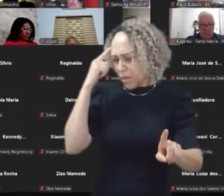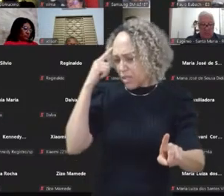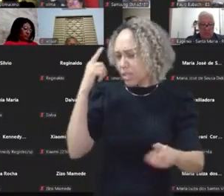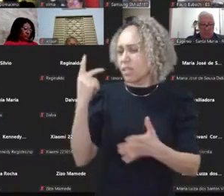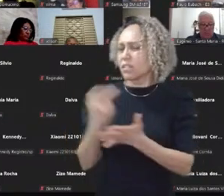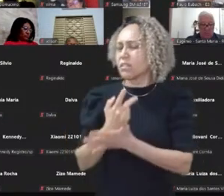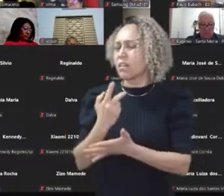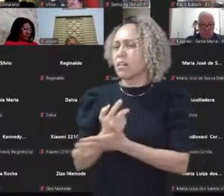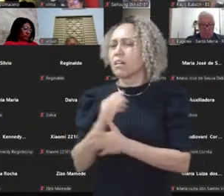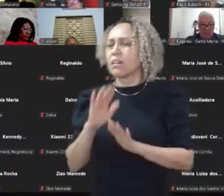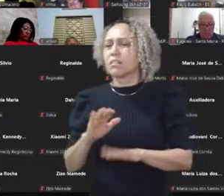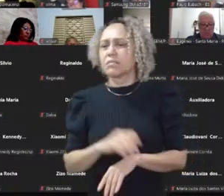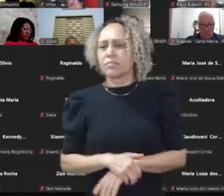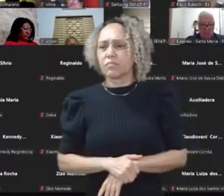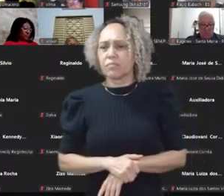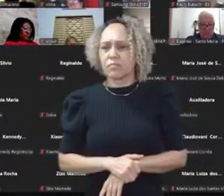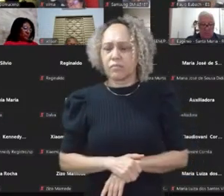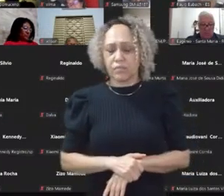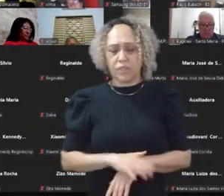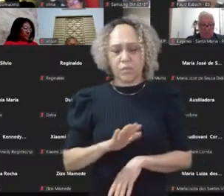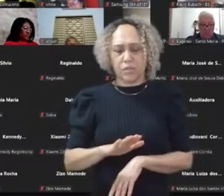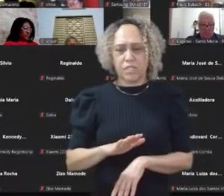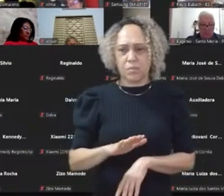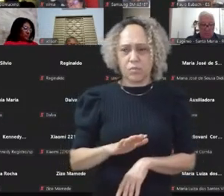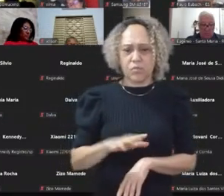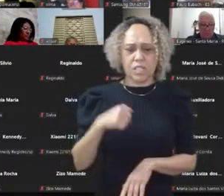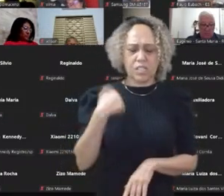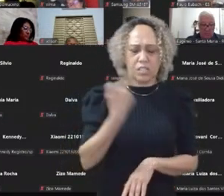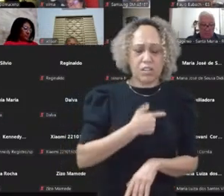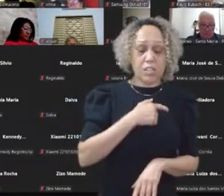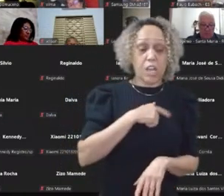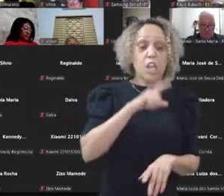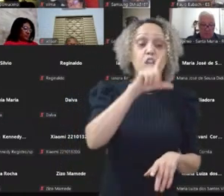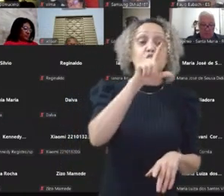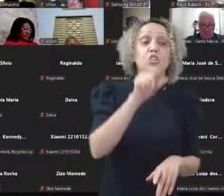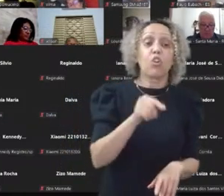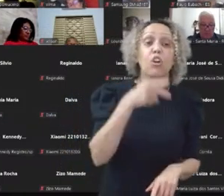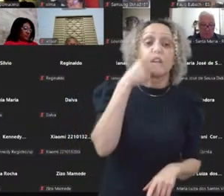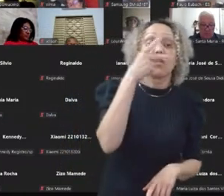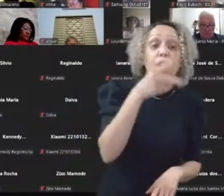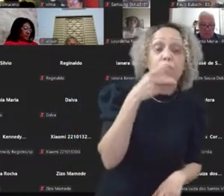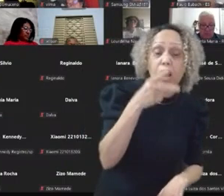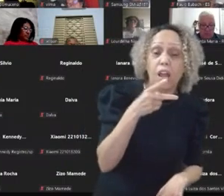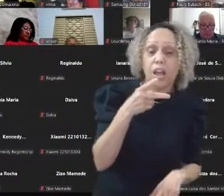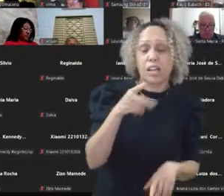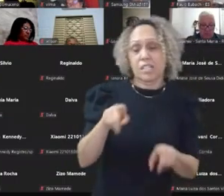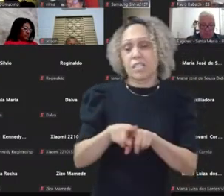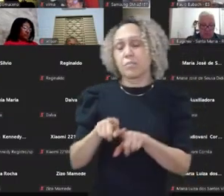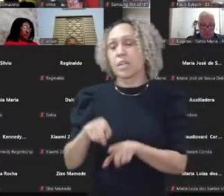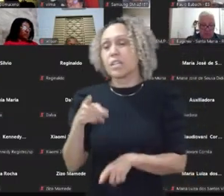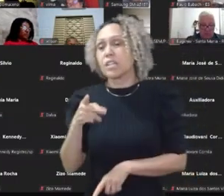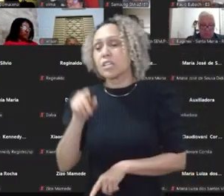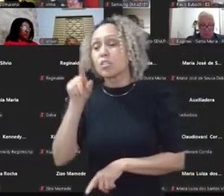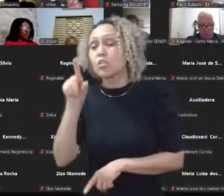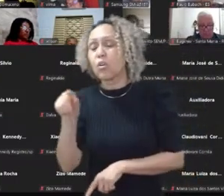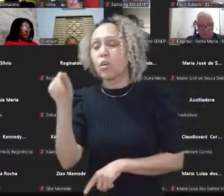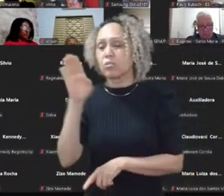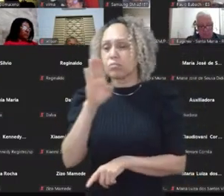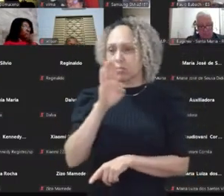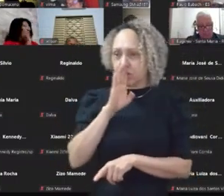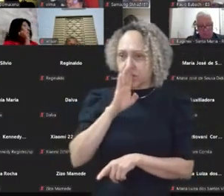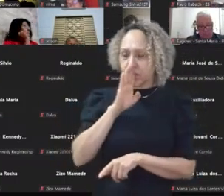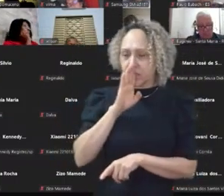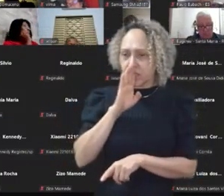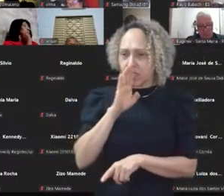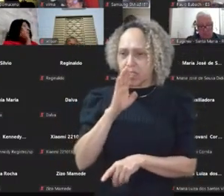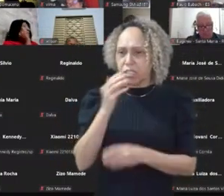falar, a gente escolhe o que silencia. Então, quando a esquerda está falando mais... Vou entrar em um debate identitário. Deixe as pessoas... Como